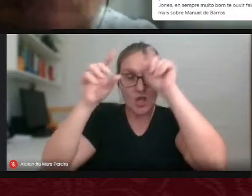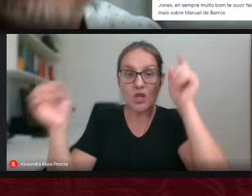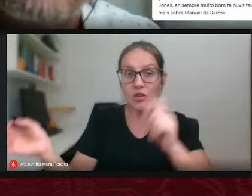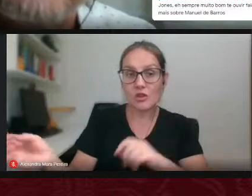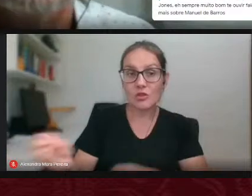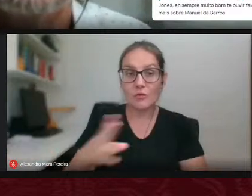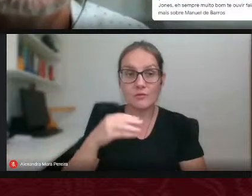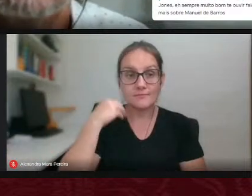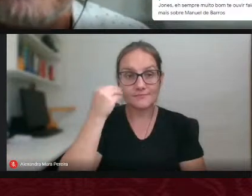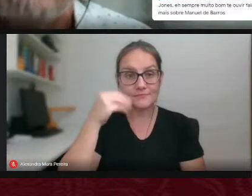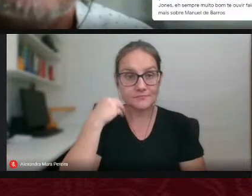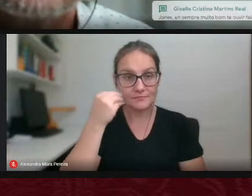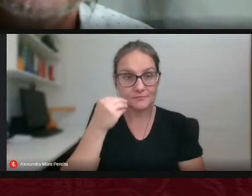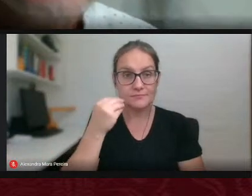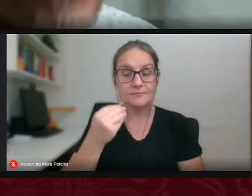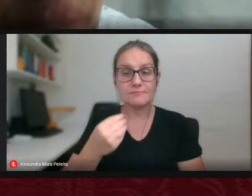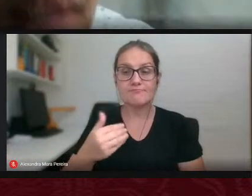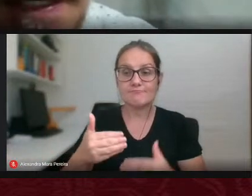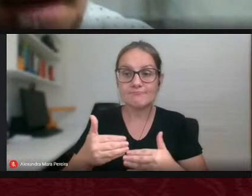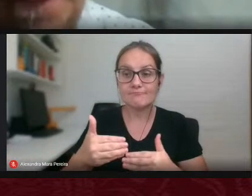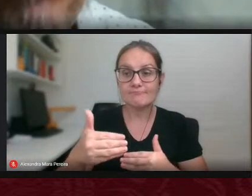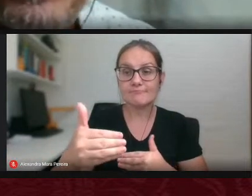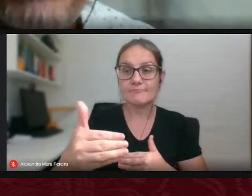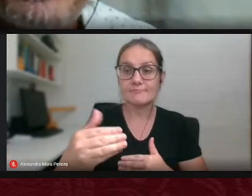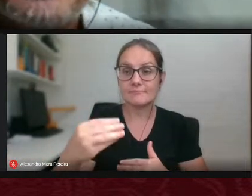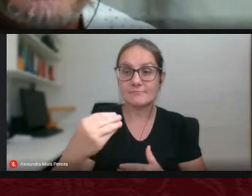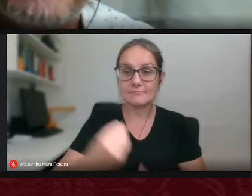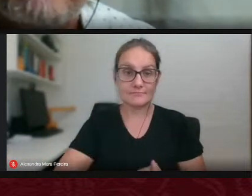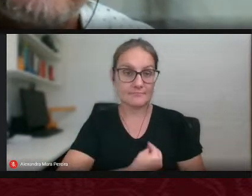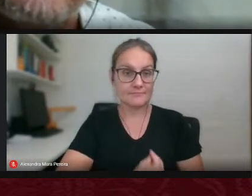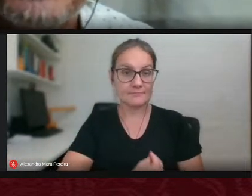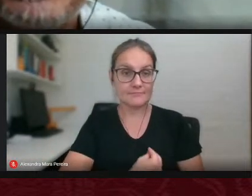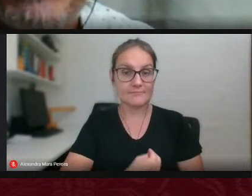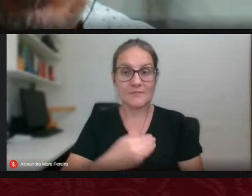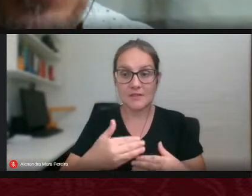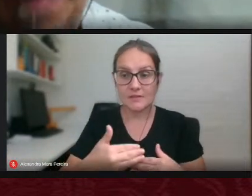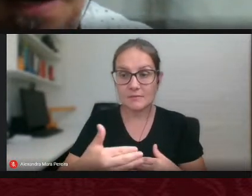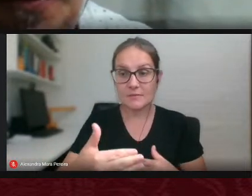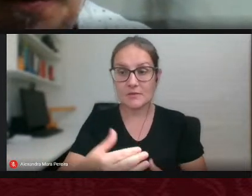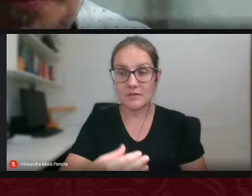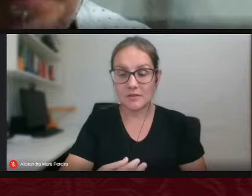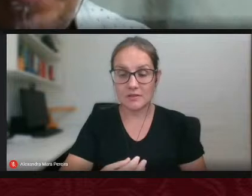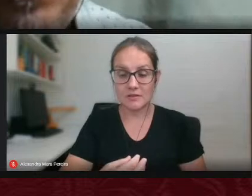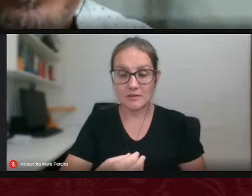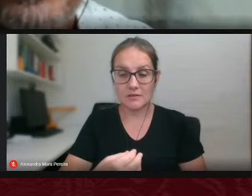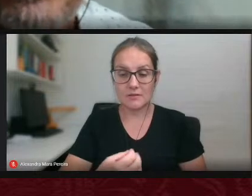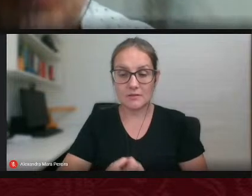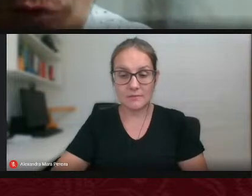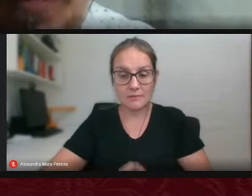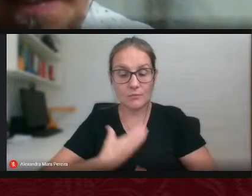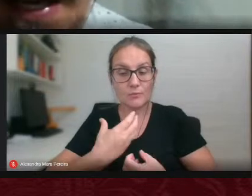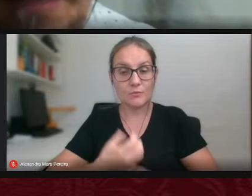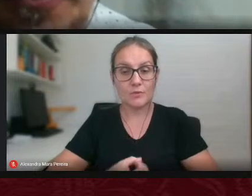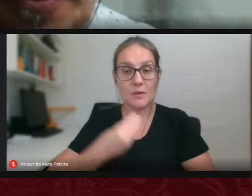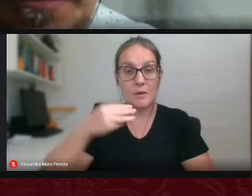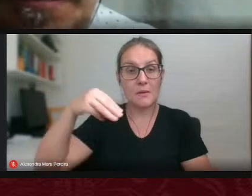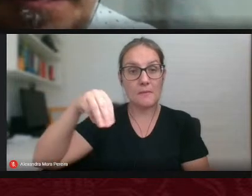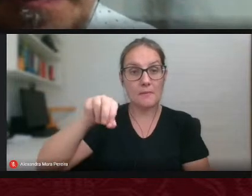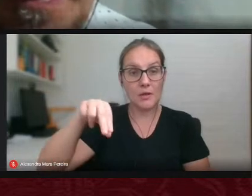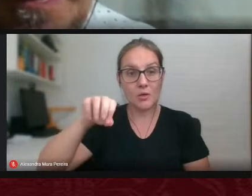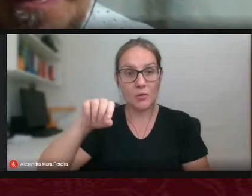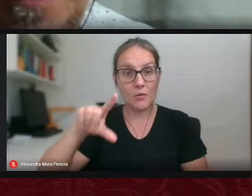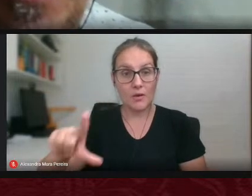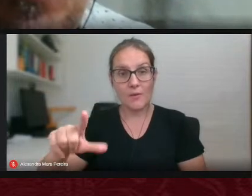experimentações a partir da vida e a partir da poesia de Manuel de Barros muito obrigado